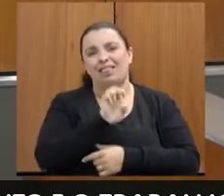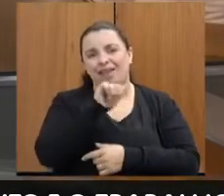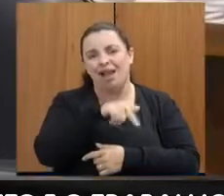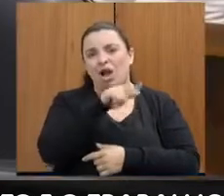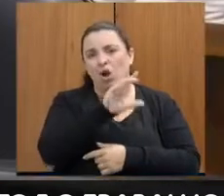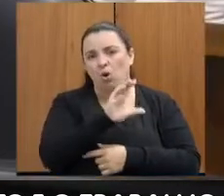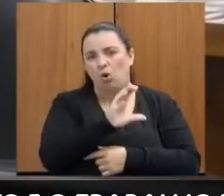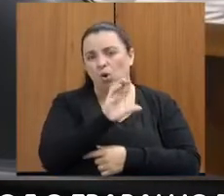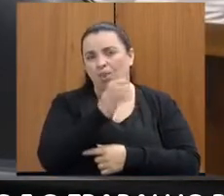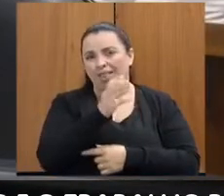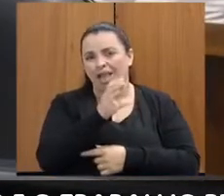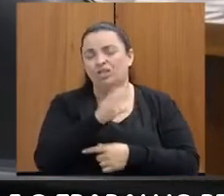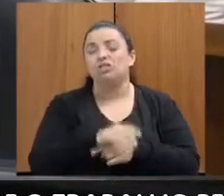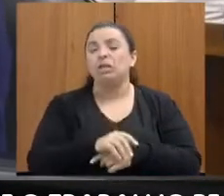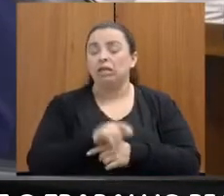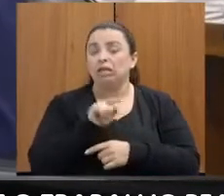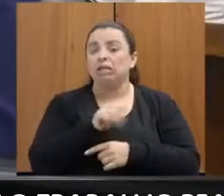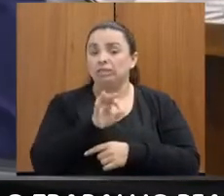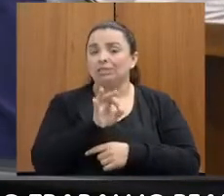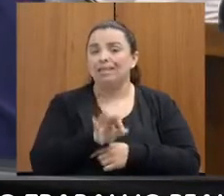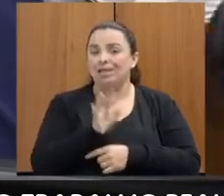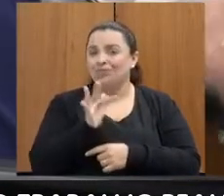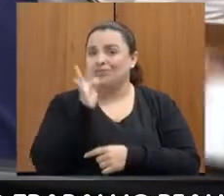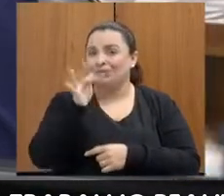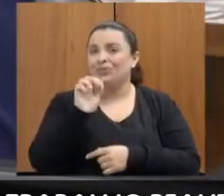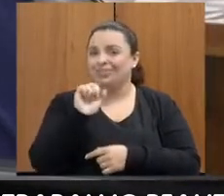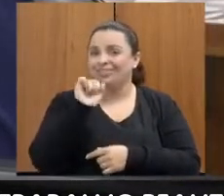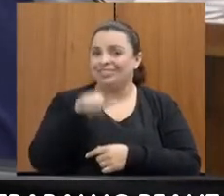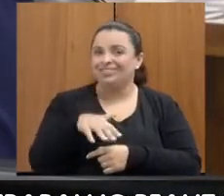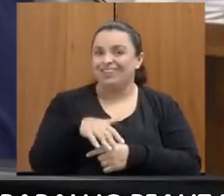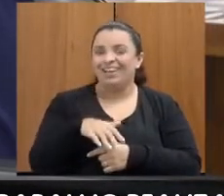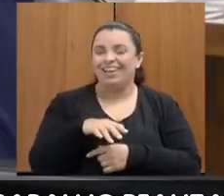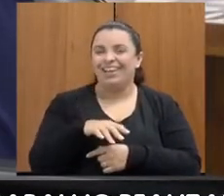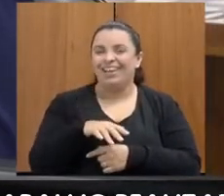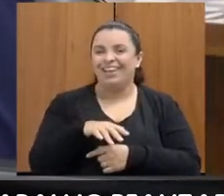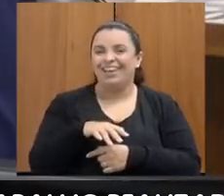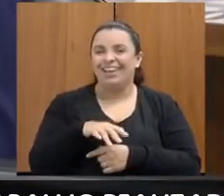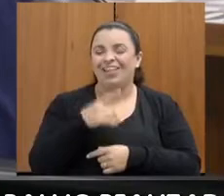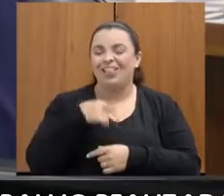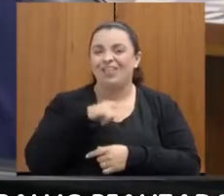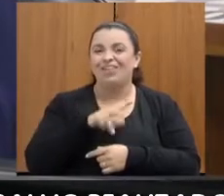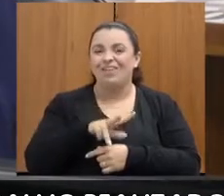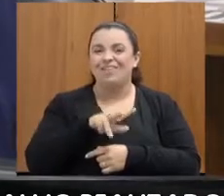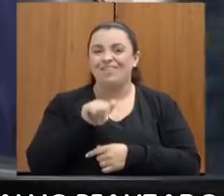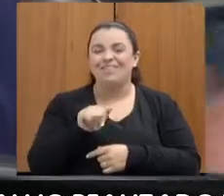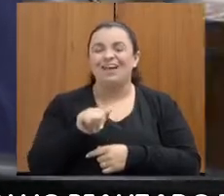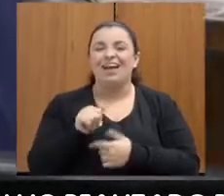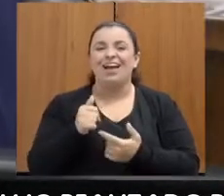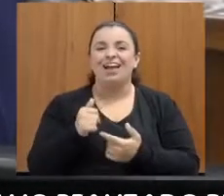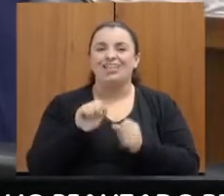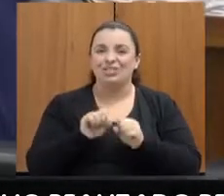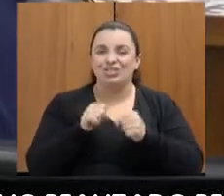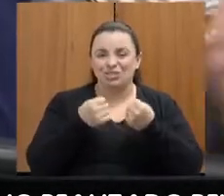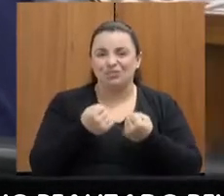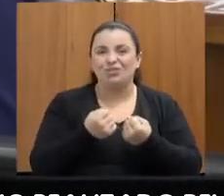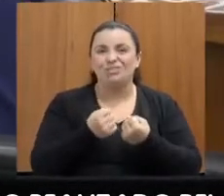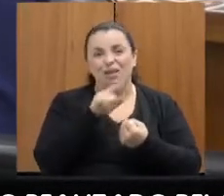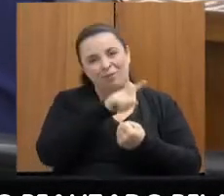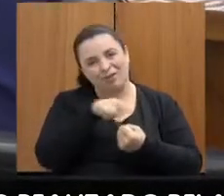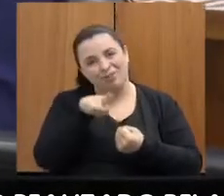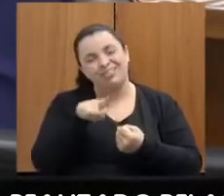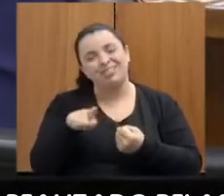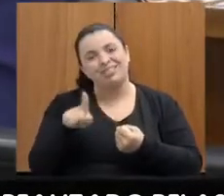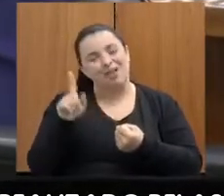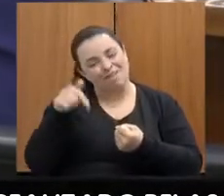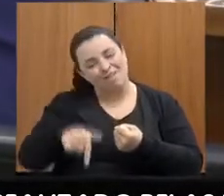Contagem e pode estar certa que em outras oportunidades a gente também, né? Nós faremos aqui todos os esforços para que vocês possam estar participando